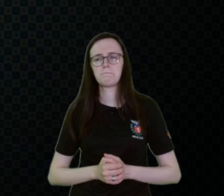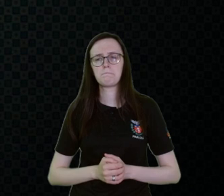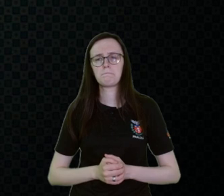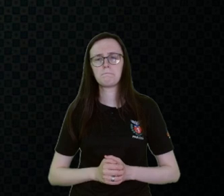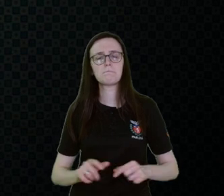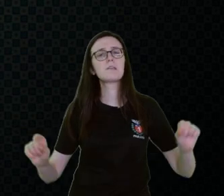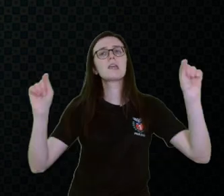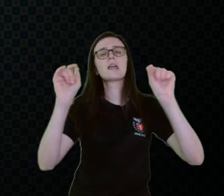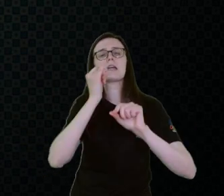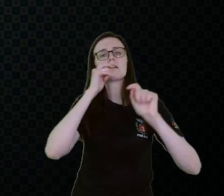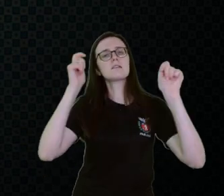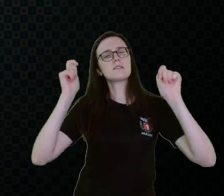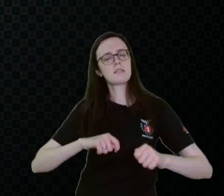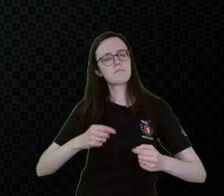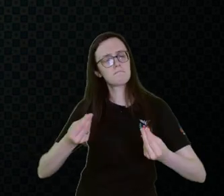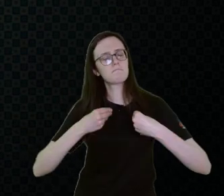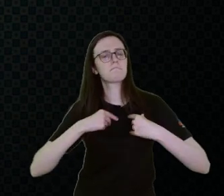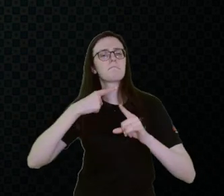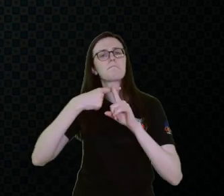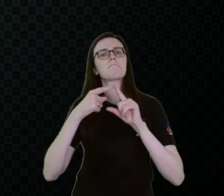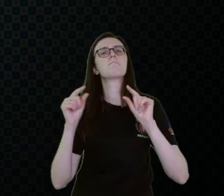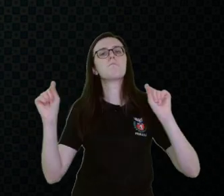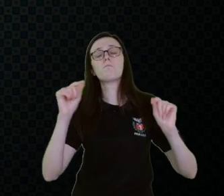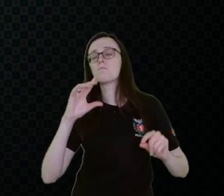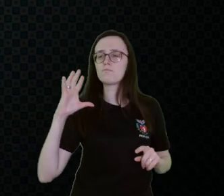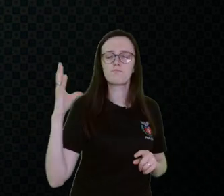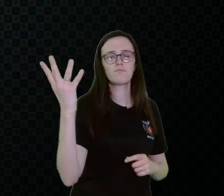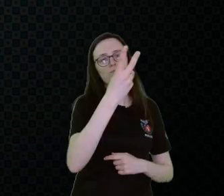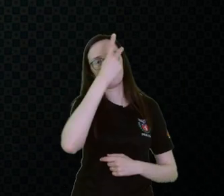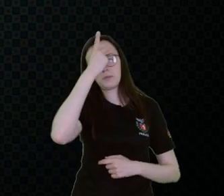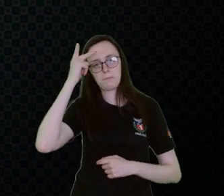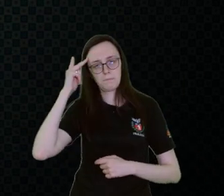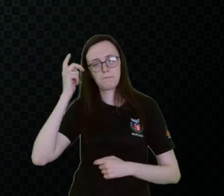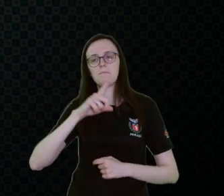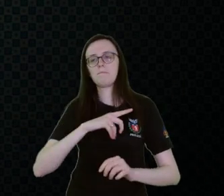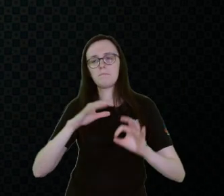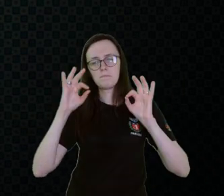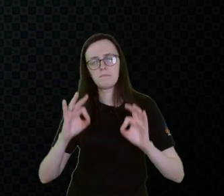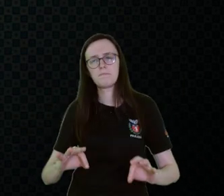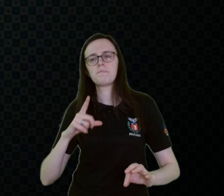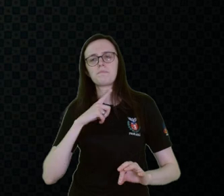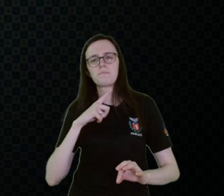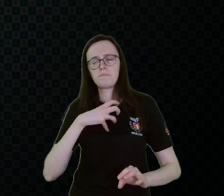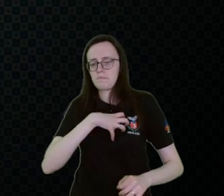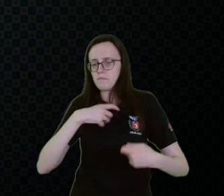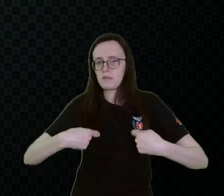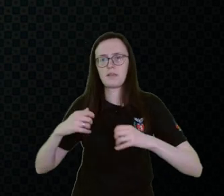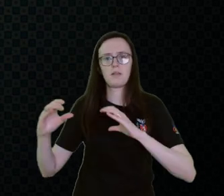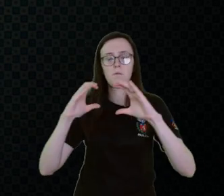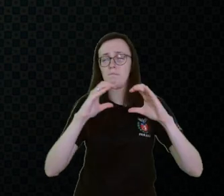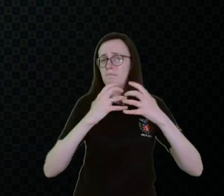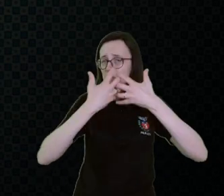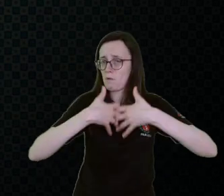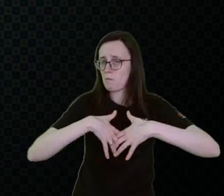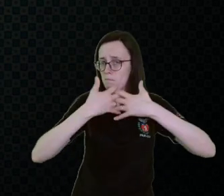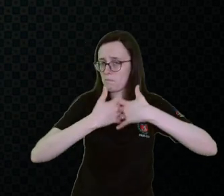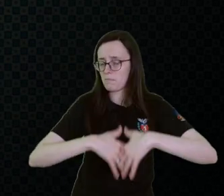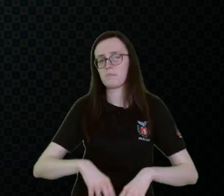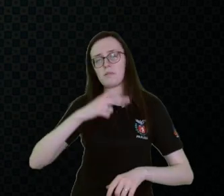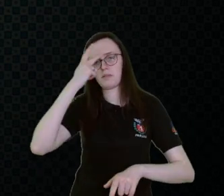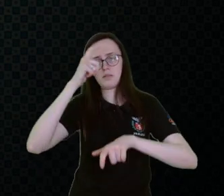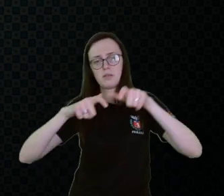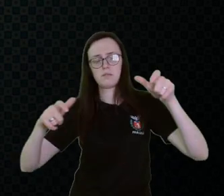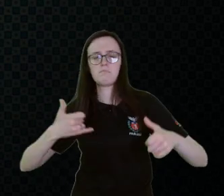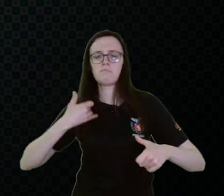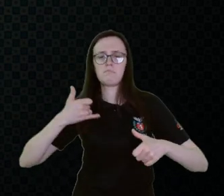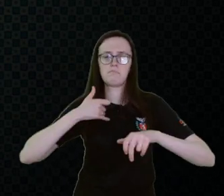por exemplo, pode se beneficiar da comunicação alternativa? Todas as pessoas que têm uma necessidade complexa de comunicação, tá? Pessoas